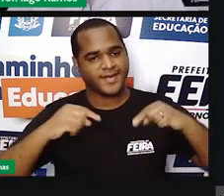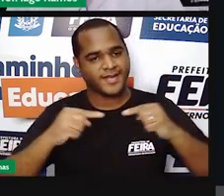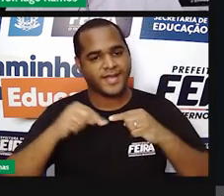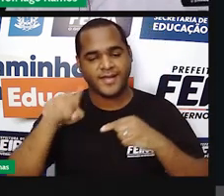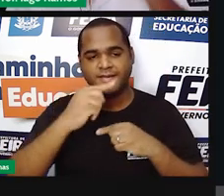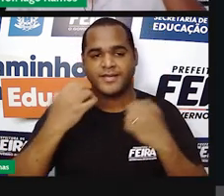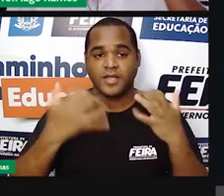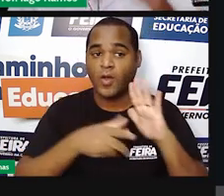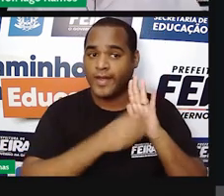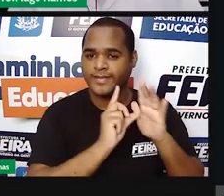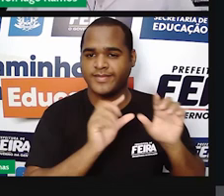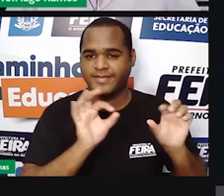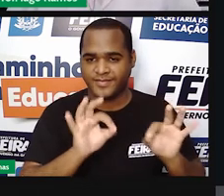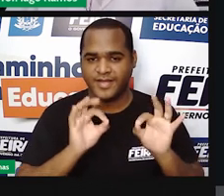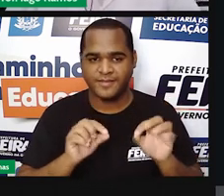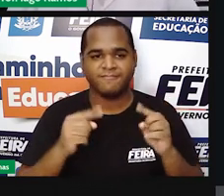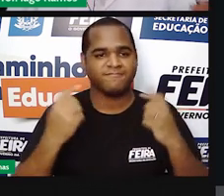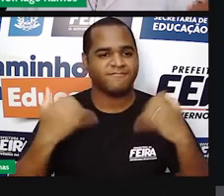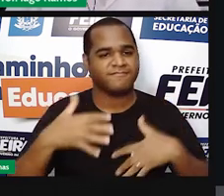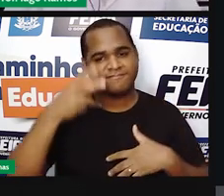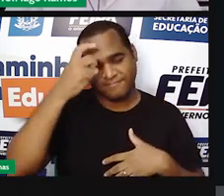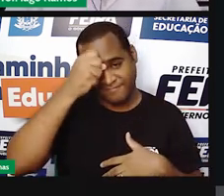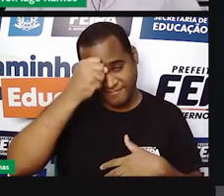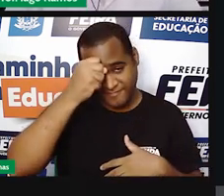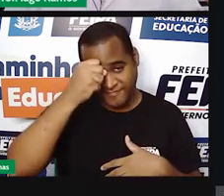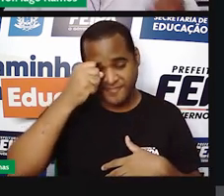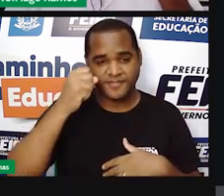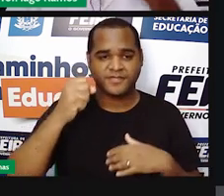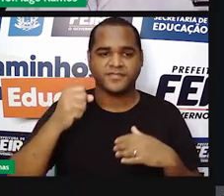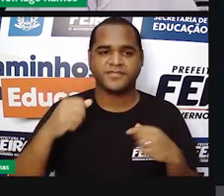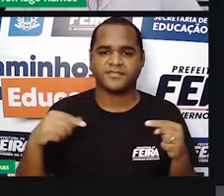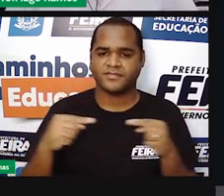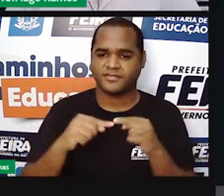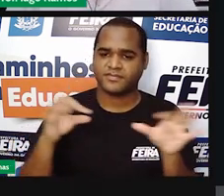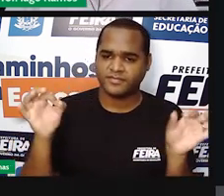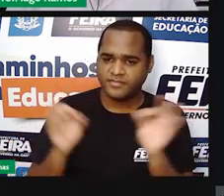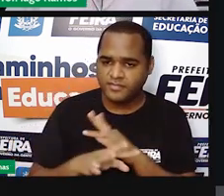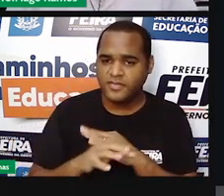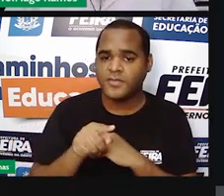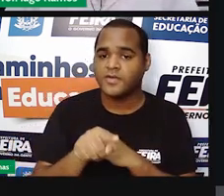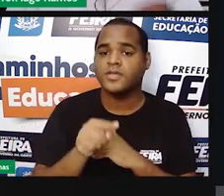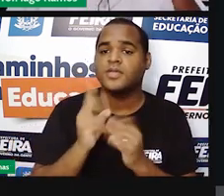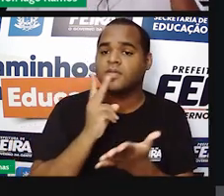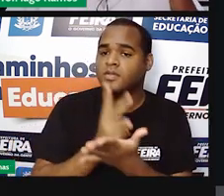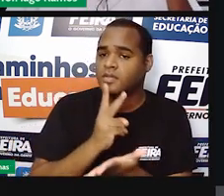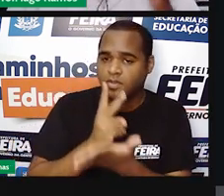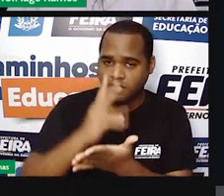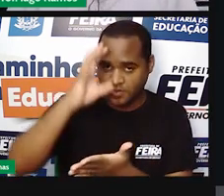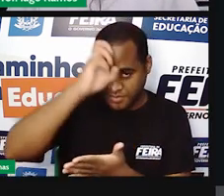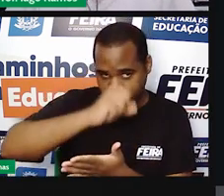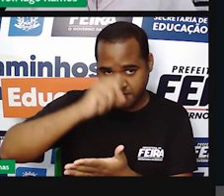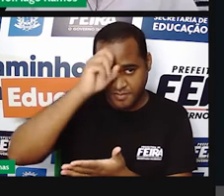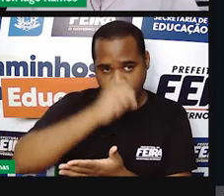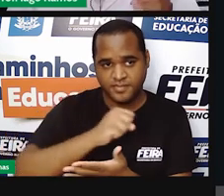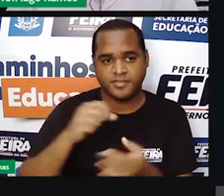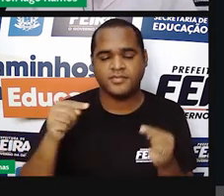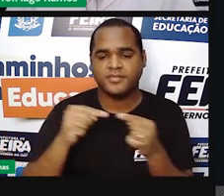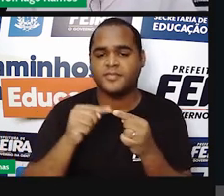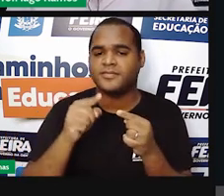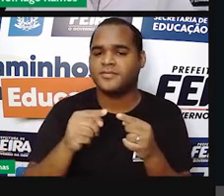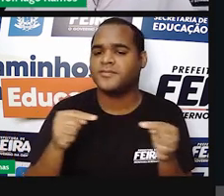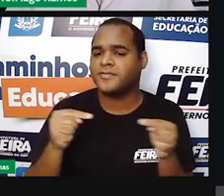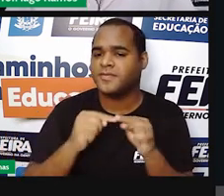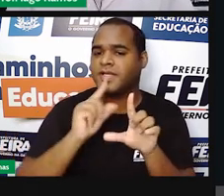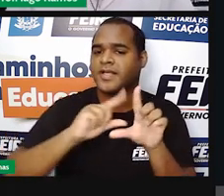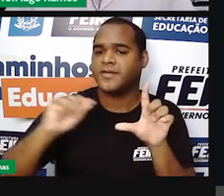anterior a essa, tá? Mas, acaba essa aula, você pode continuar aprendendo e é para isso que eu vou deixar um link aí, vai ficar